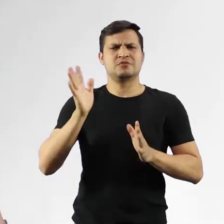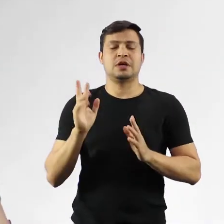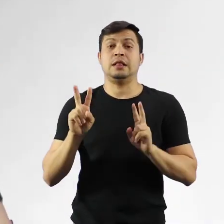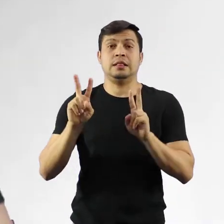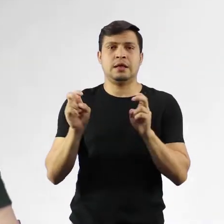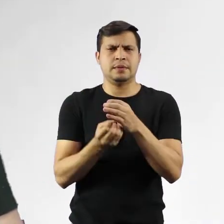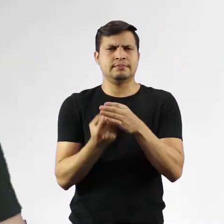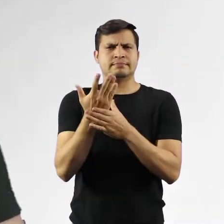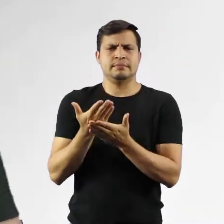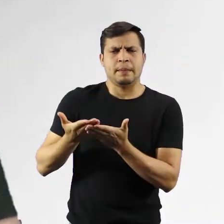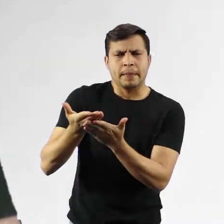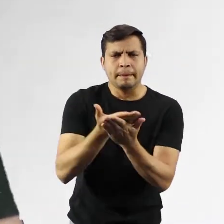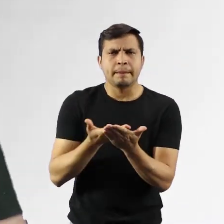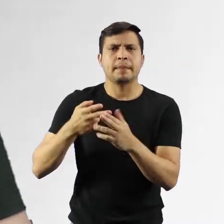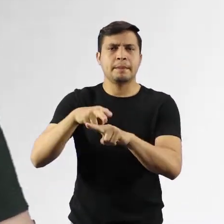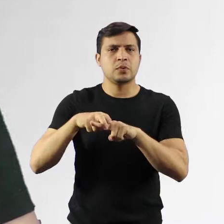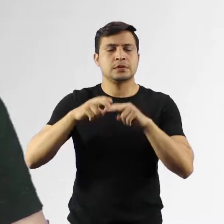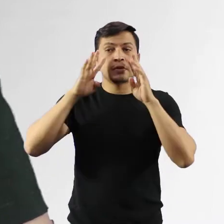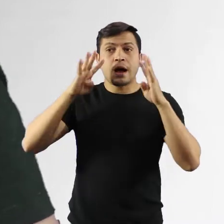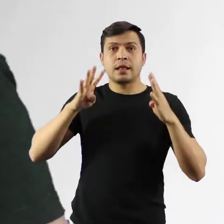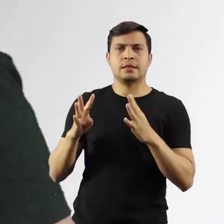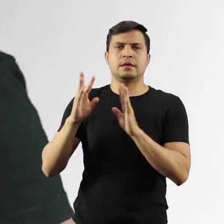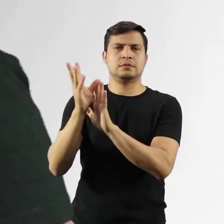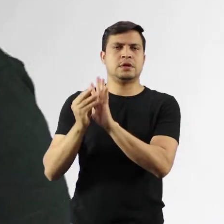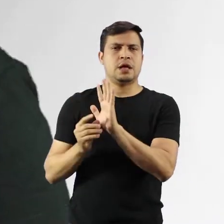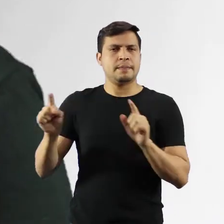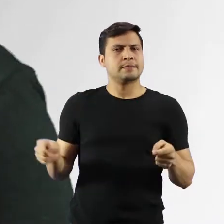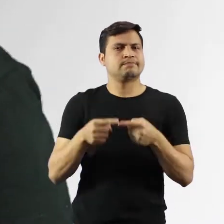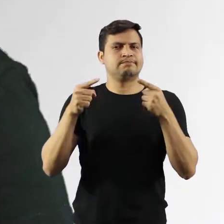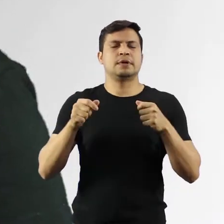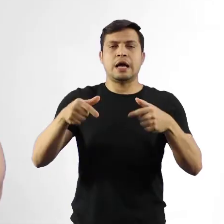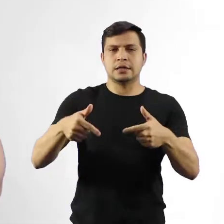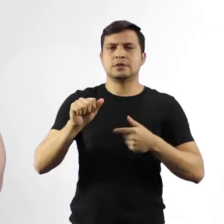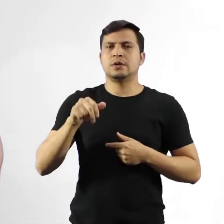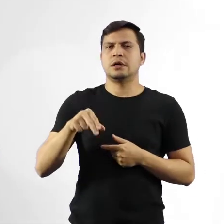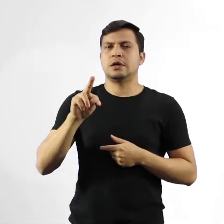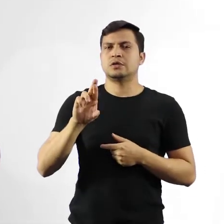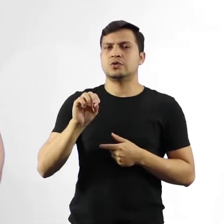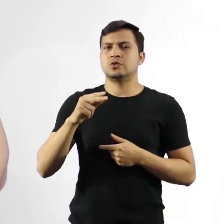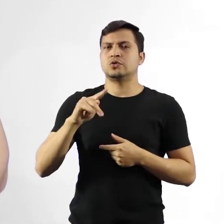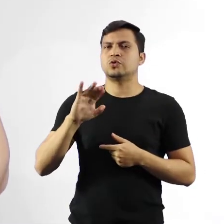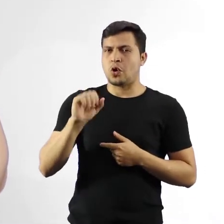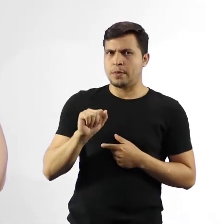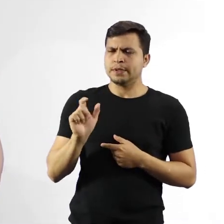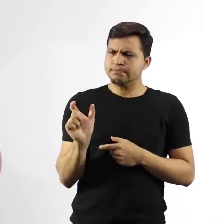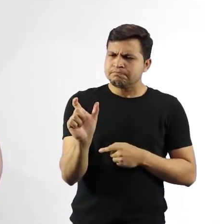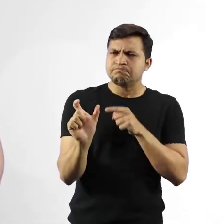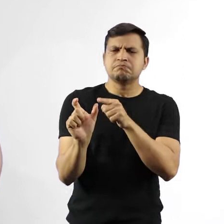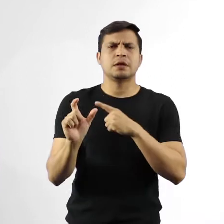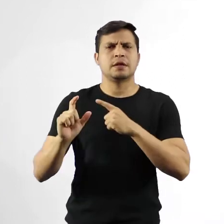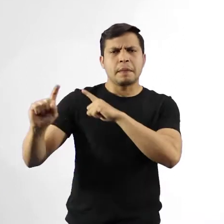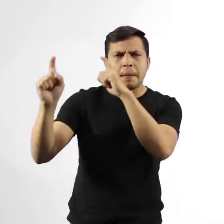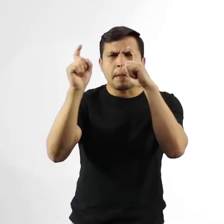recorrente na prova, portanto, fiquem atentos aos assuntos relacionados à ação antrópica. Esse termo ganhou destaque nas